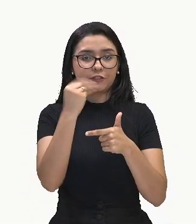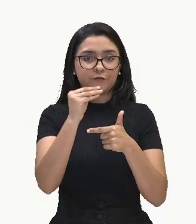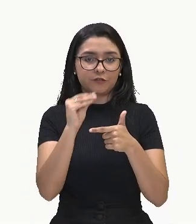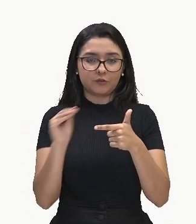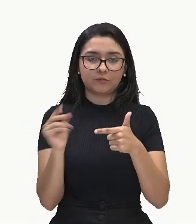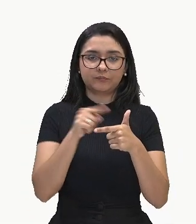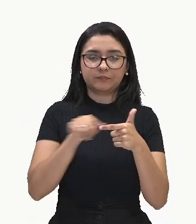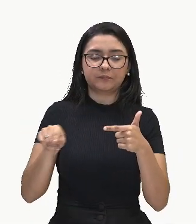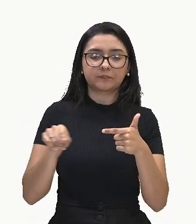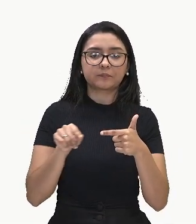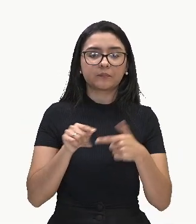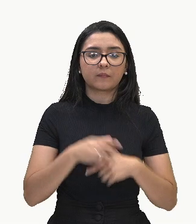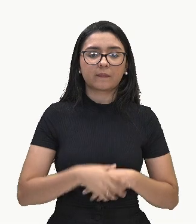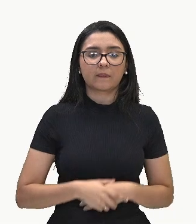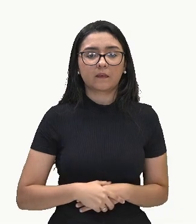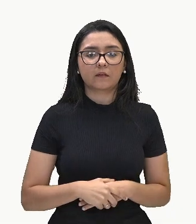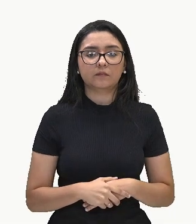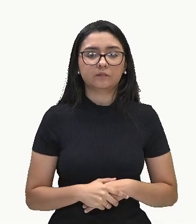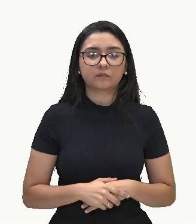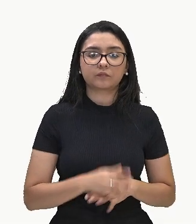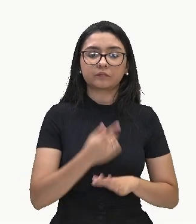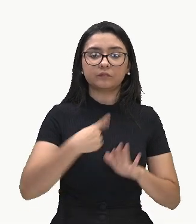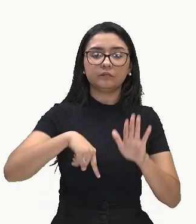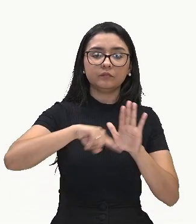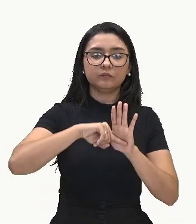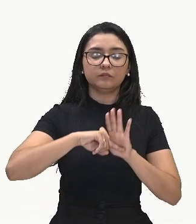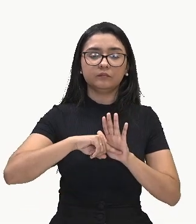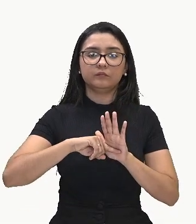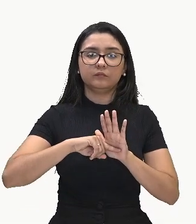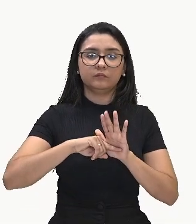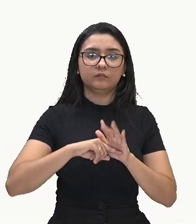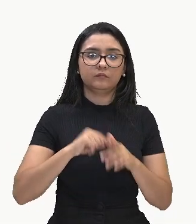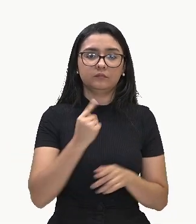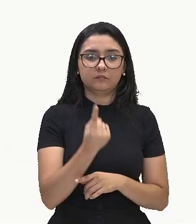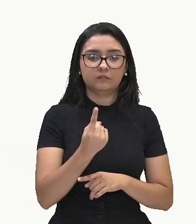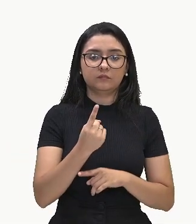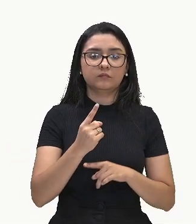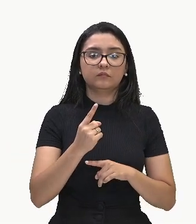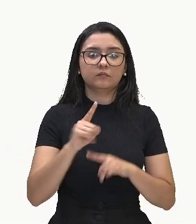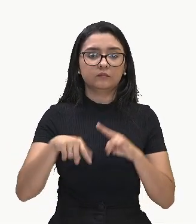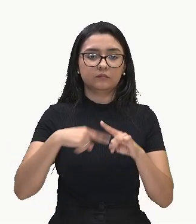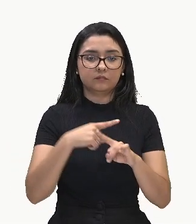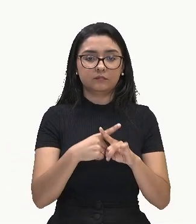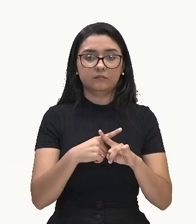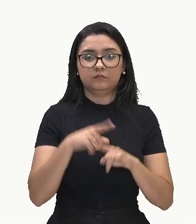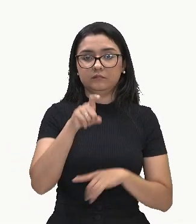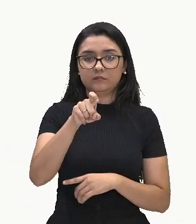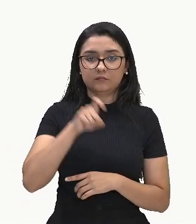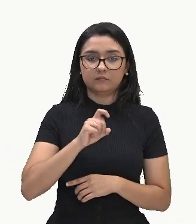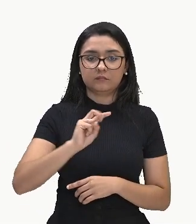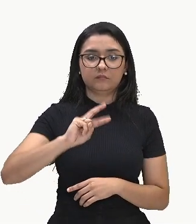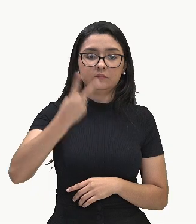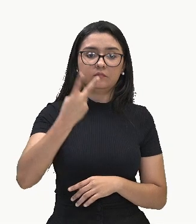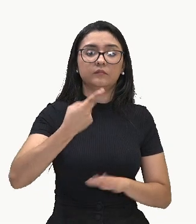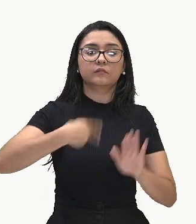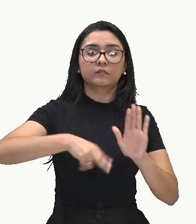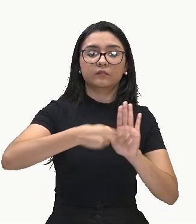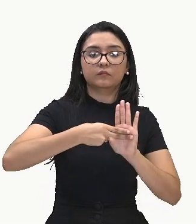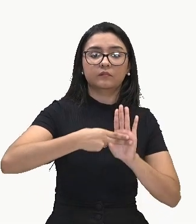Então, menos 1 vezes X² dá menos